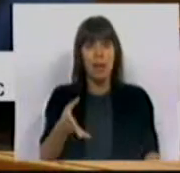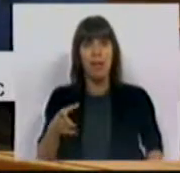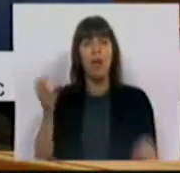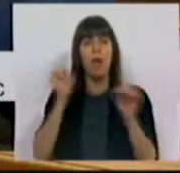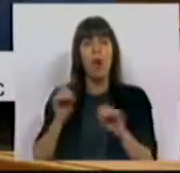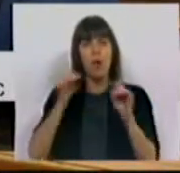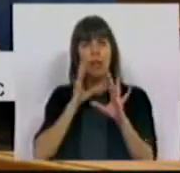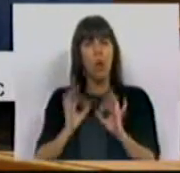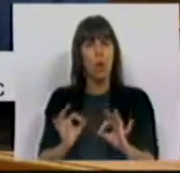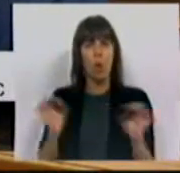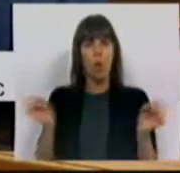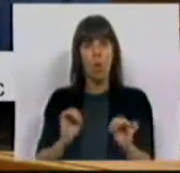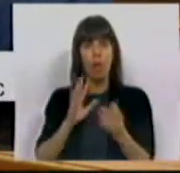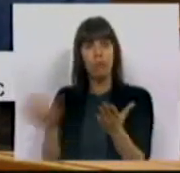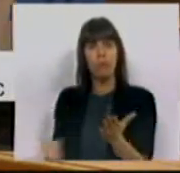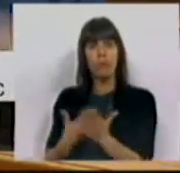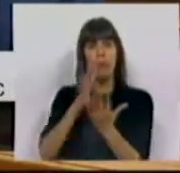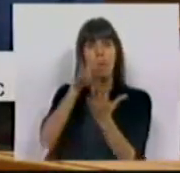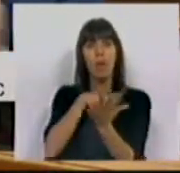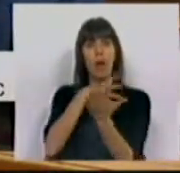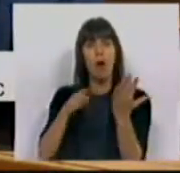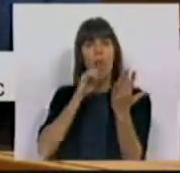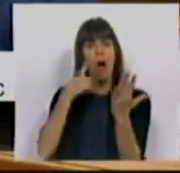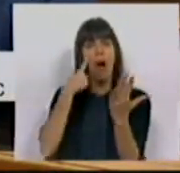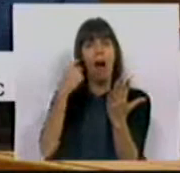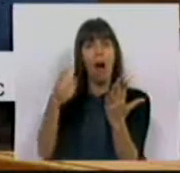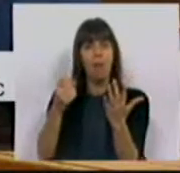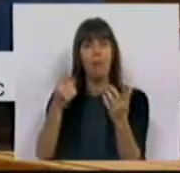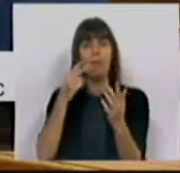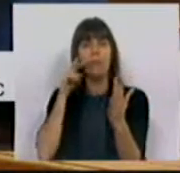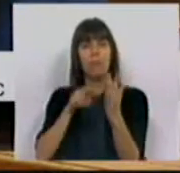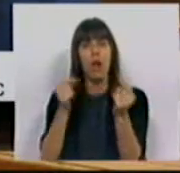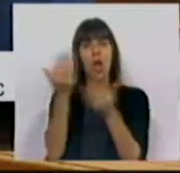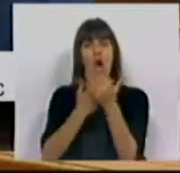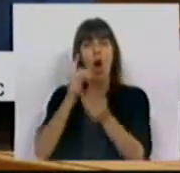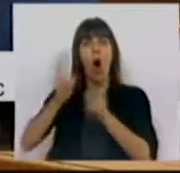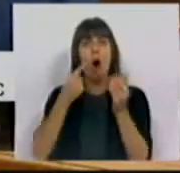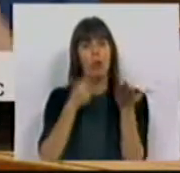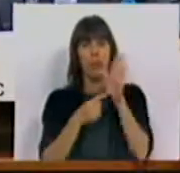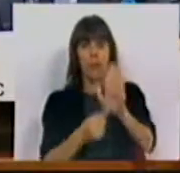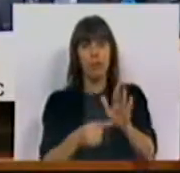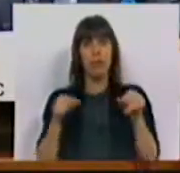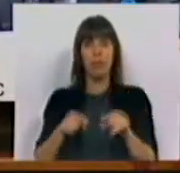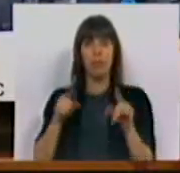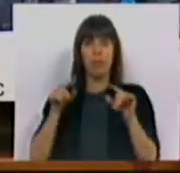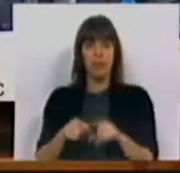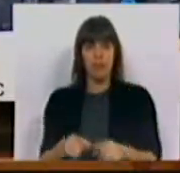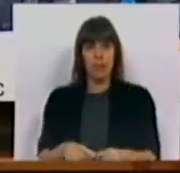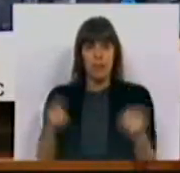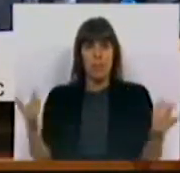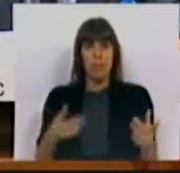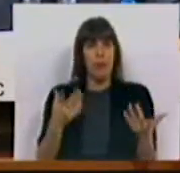nem sequer se dá ao cuidado de apresentar quadros que possam verificar as projeções económicas que apresenta. Isto é de tal maneira